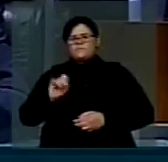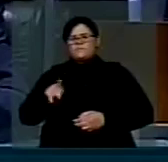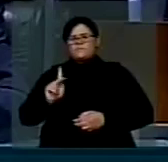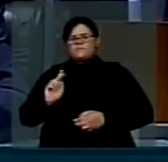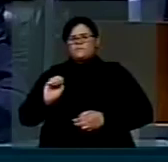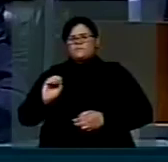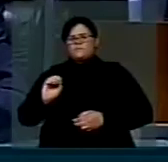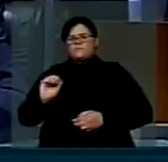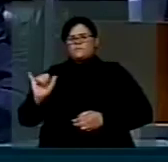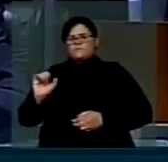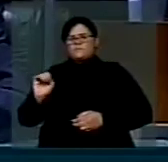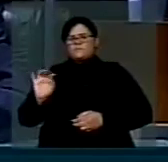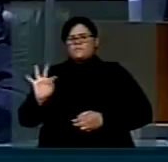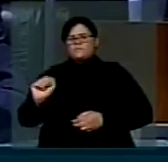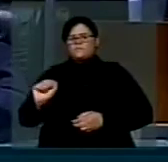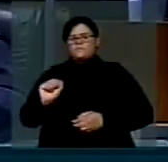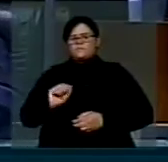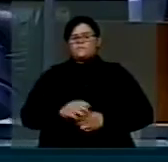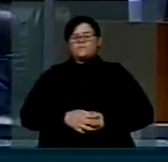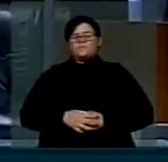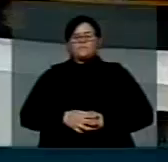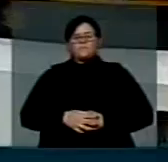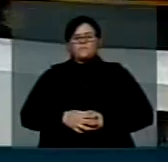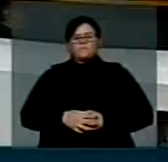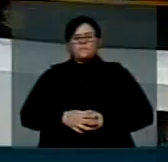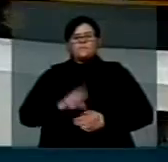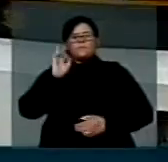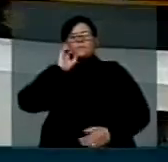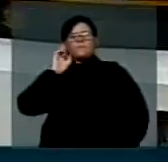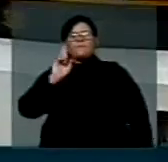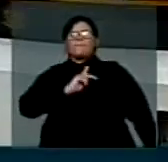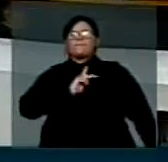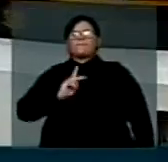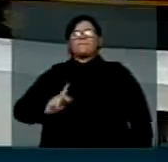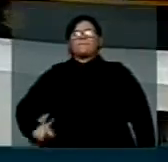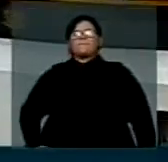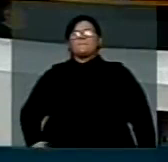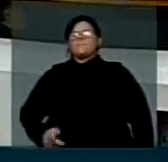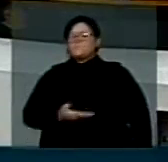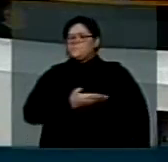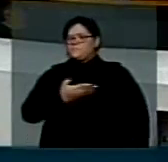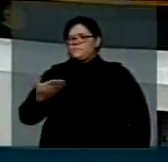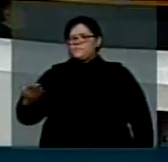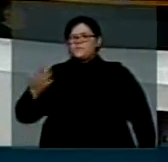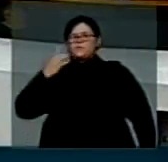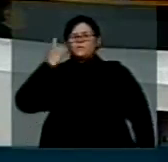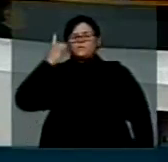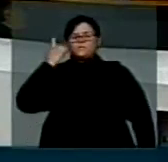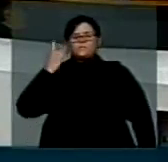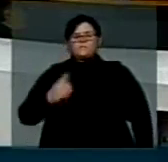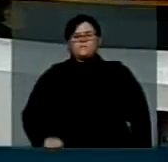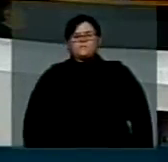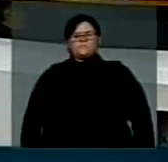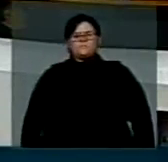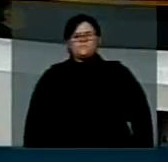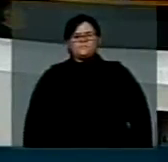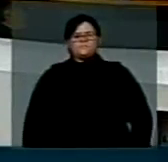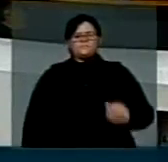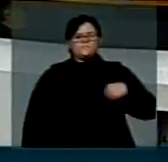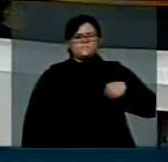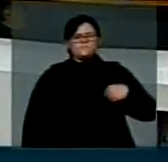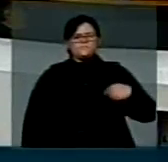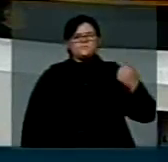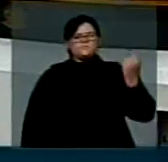PSD, São Paulo. Senhor Presidente, senhoras e senhores parlamentares, suba essa